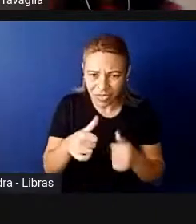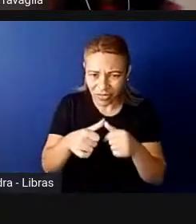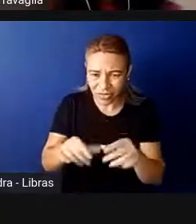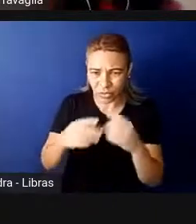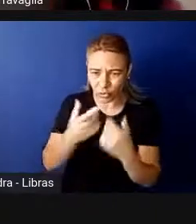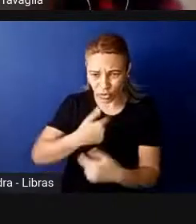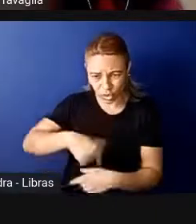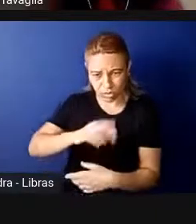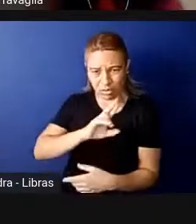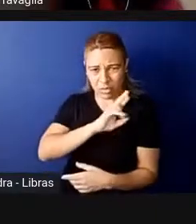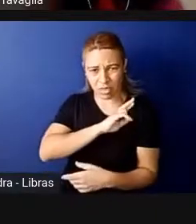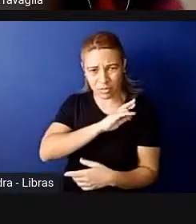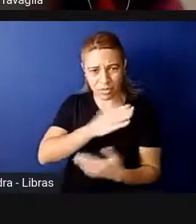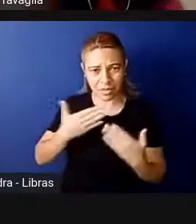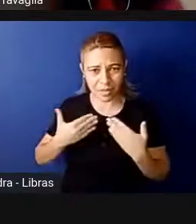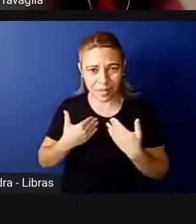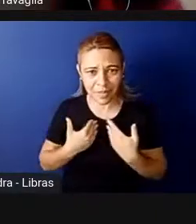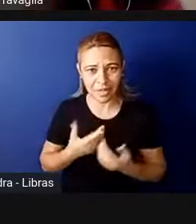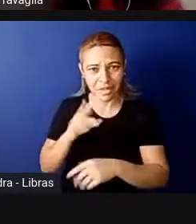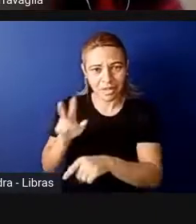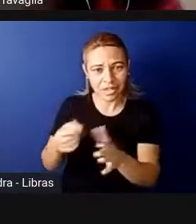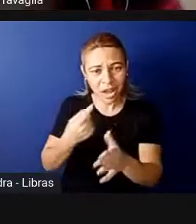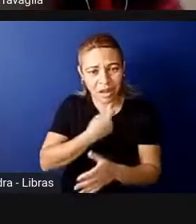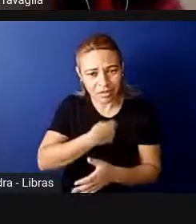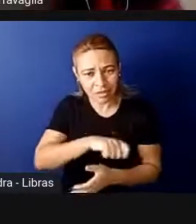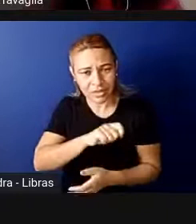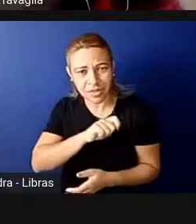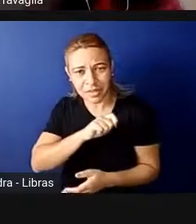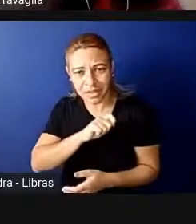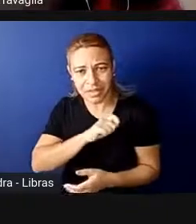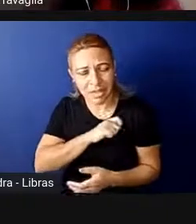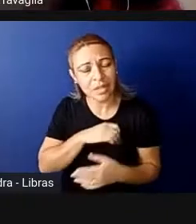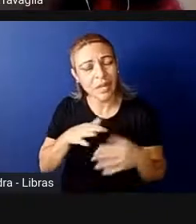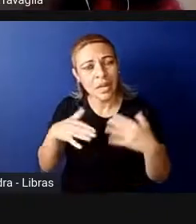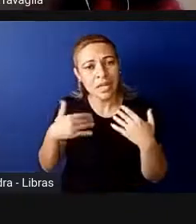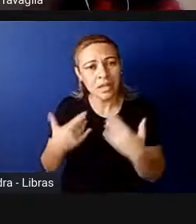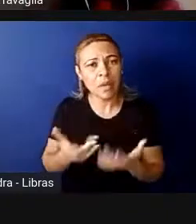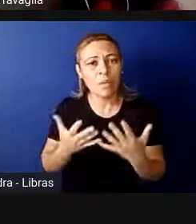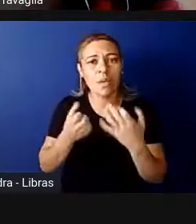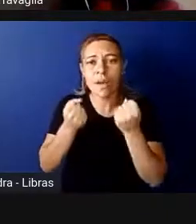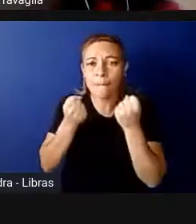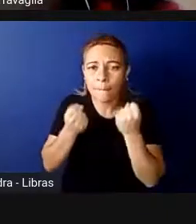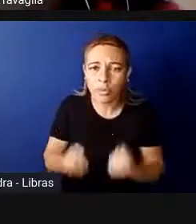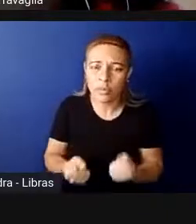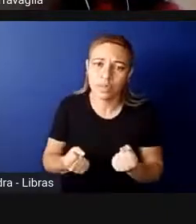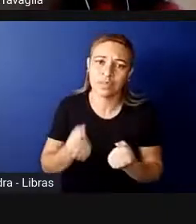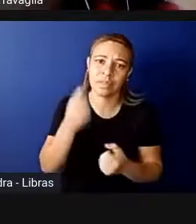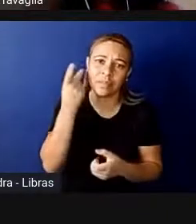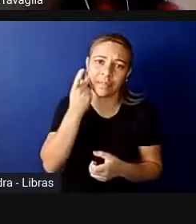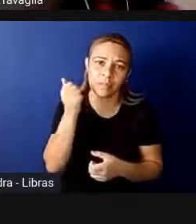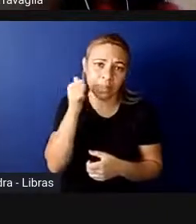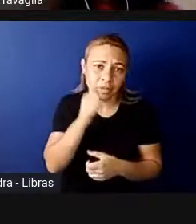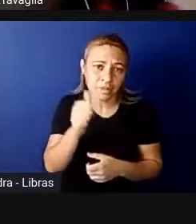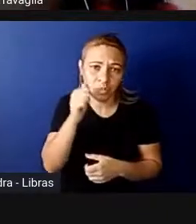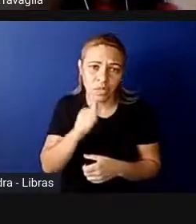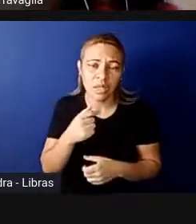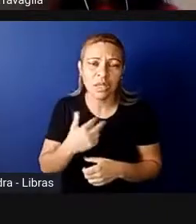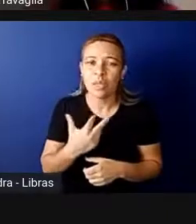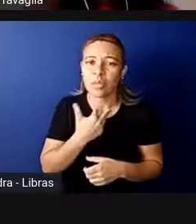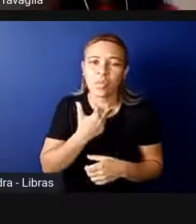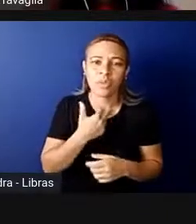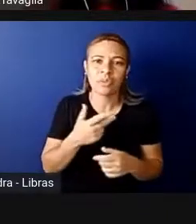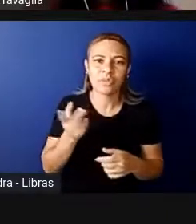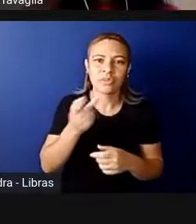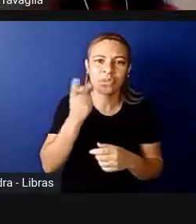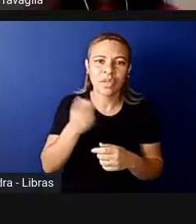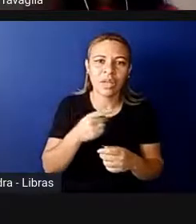responsabilidade a fiscalização, então, assim, é uma carga muito pesada para as mulheres, não podemos dizer que quem tem